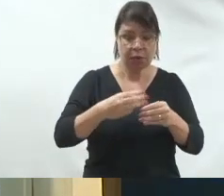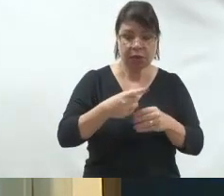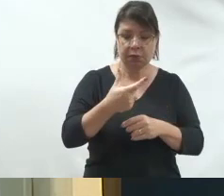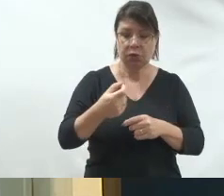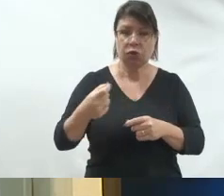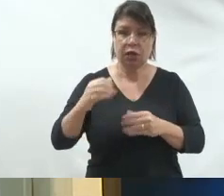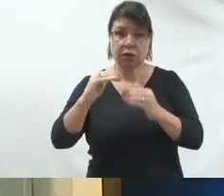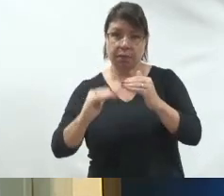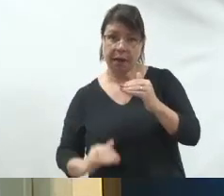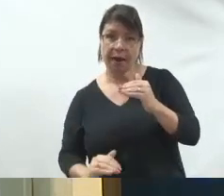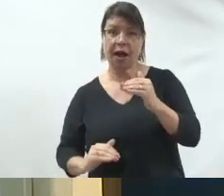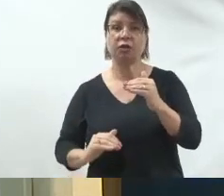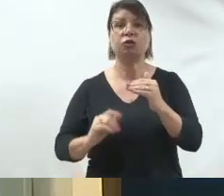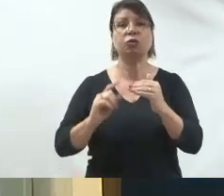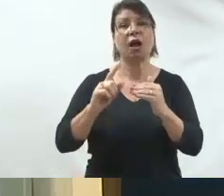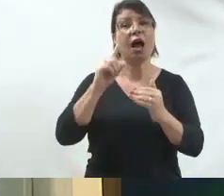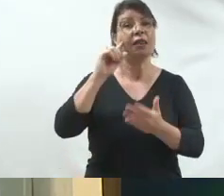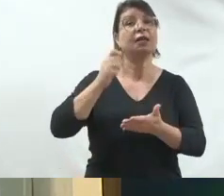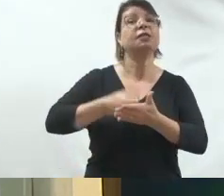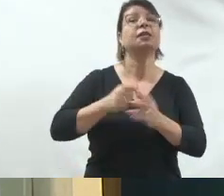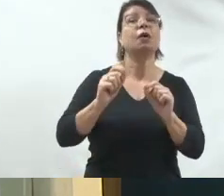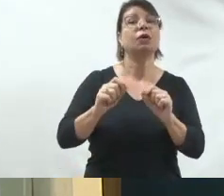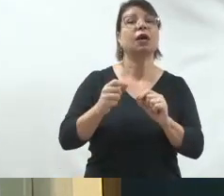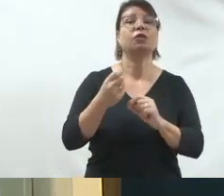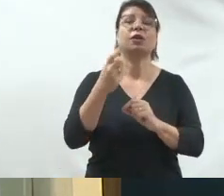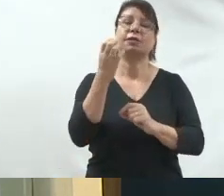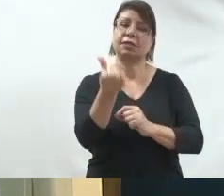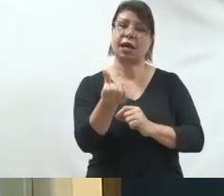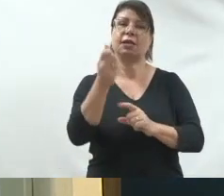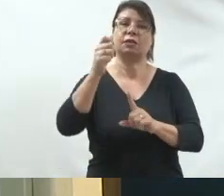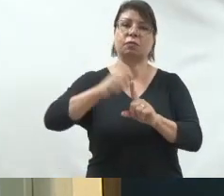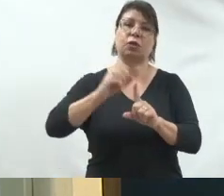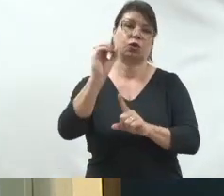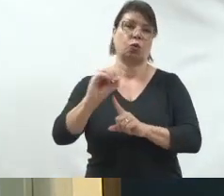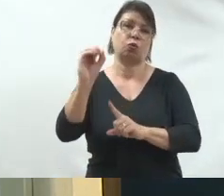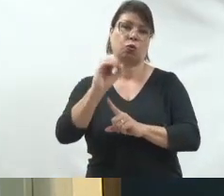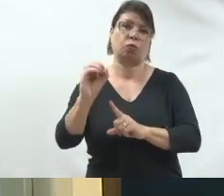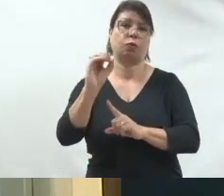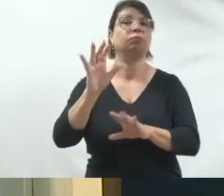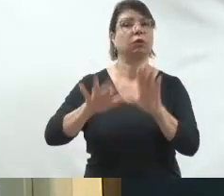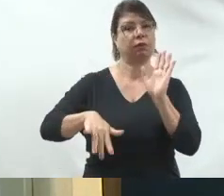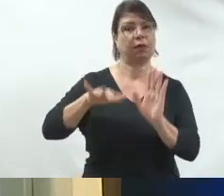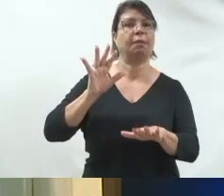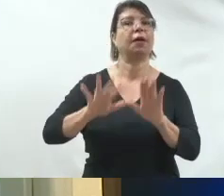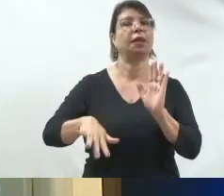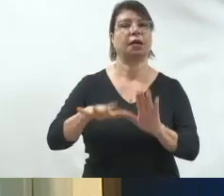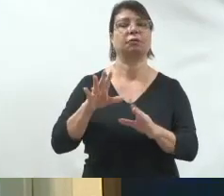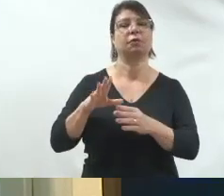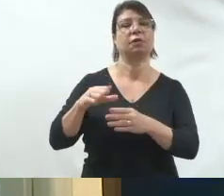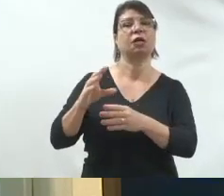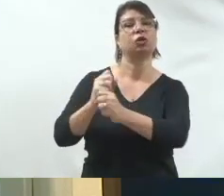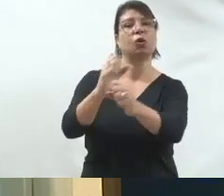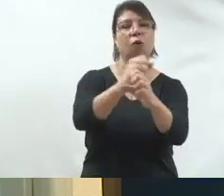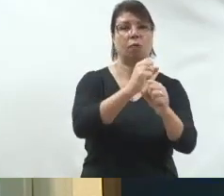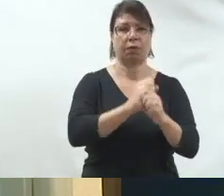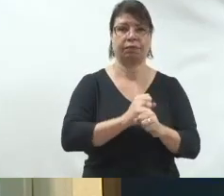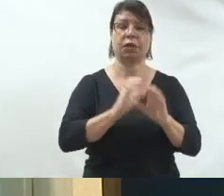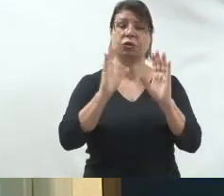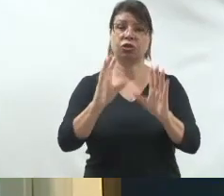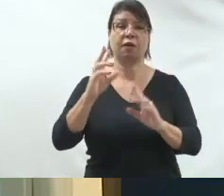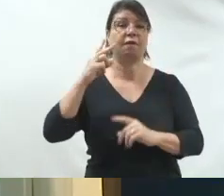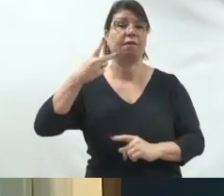mil habitantes, a decisão vai ser dada no dia 6 de outubro, independente de qual o score. Já para vereador, você precisa